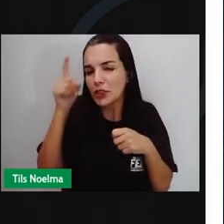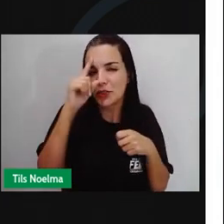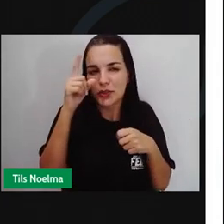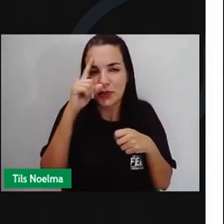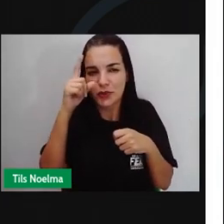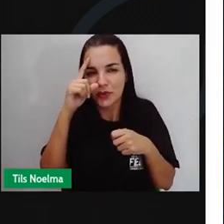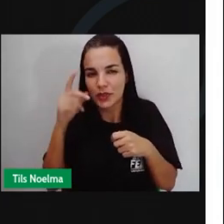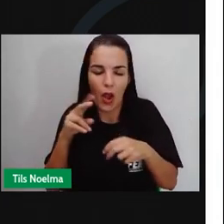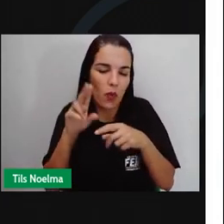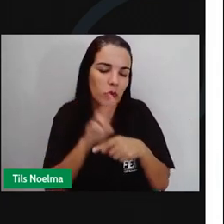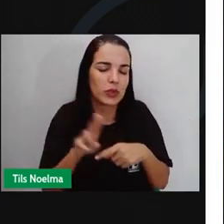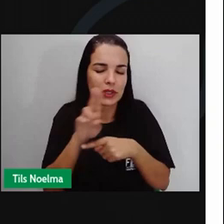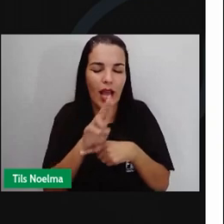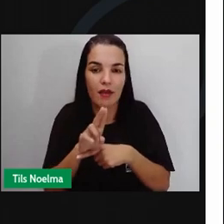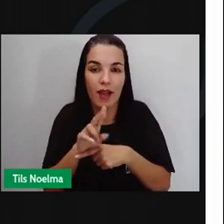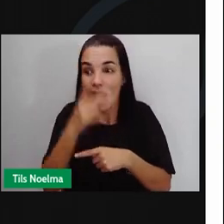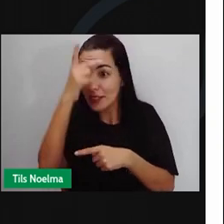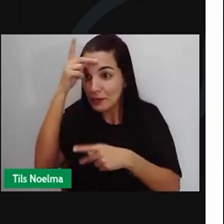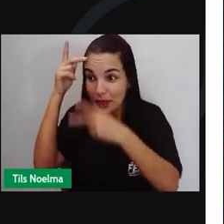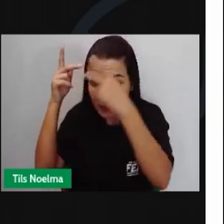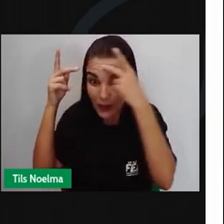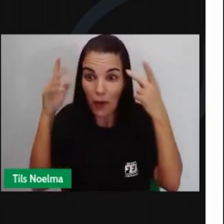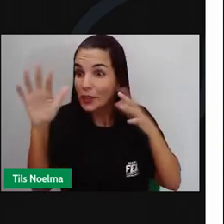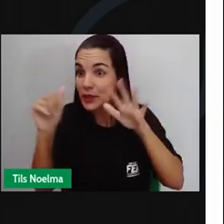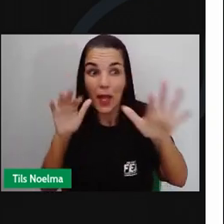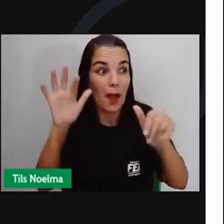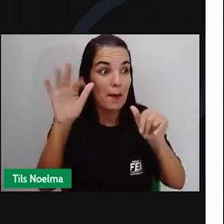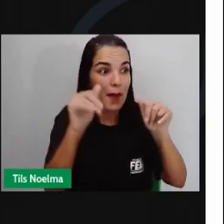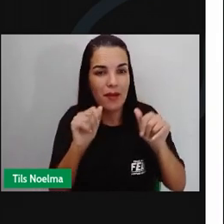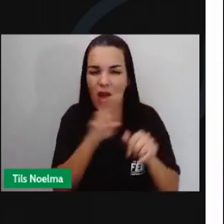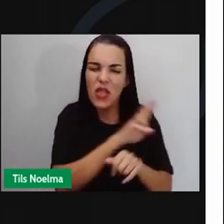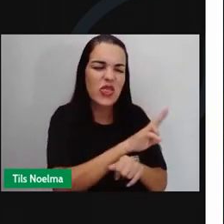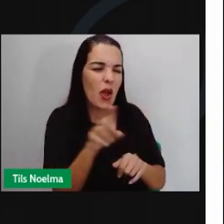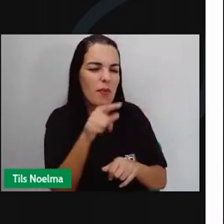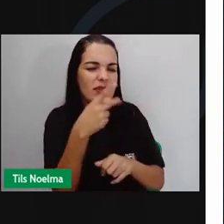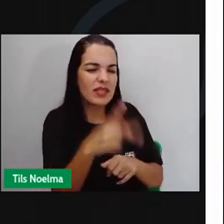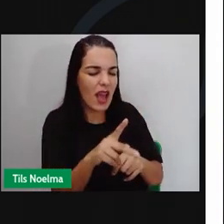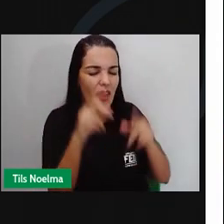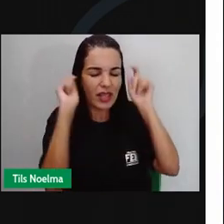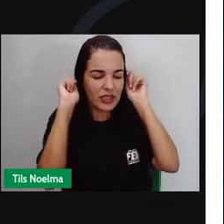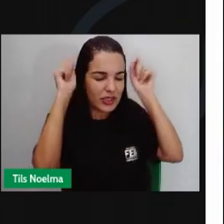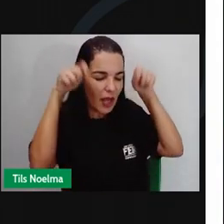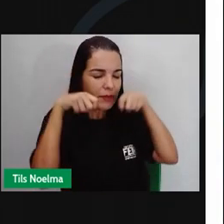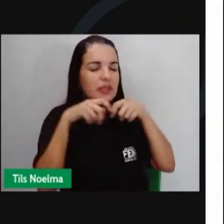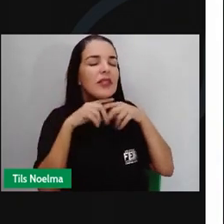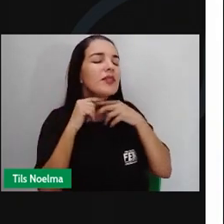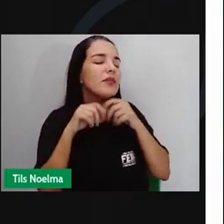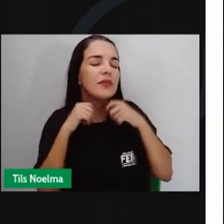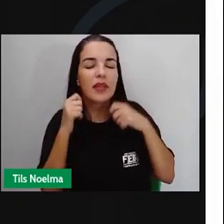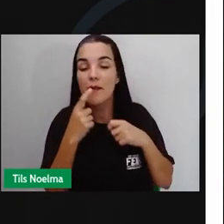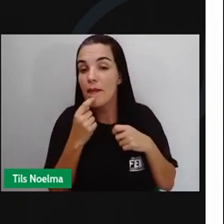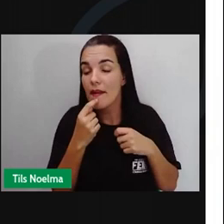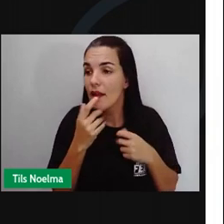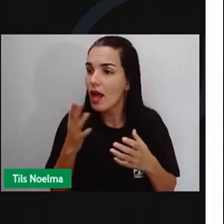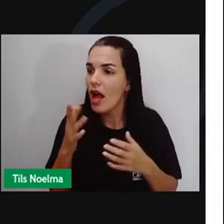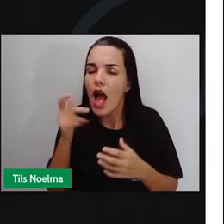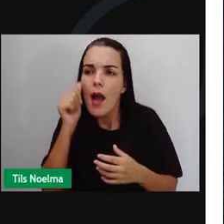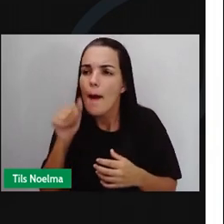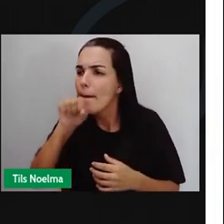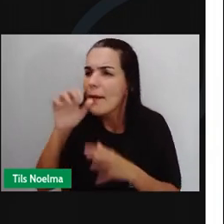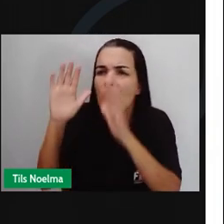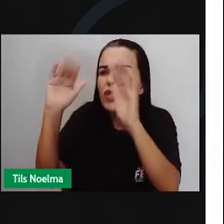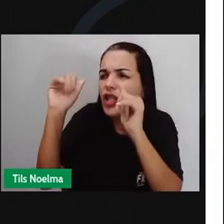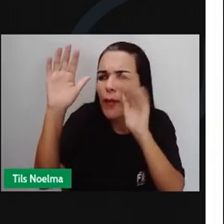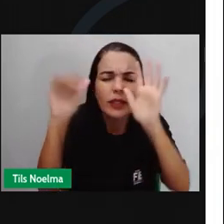De chapéuzinho vermelho Um dia, a sua mamãe lhe chamou Chapéuzinho vermelho Chapéuzinho